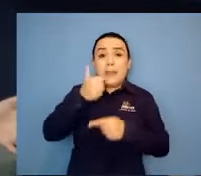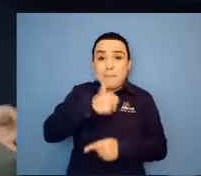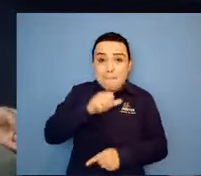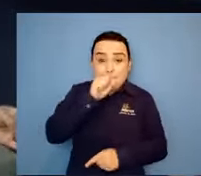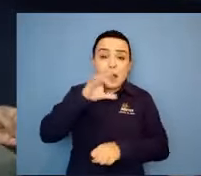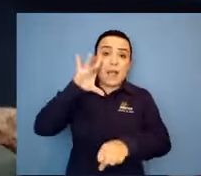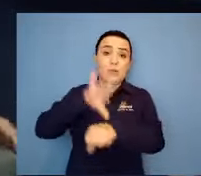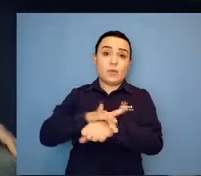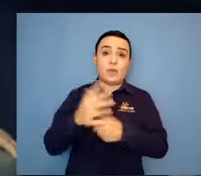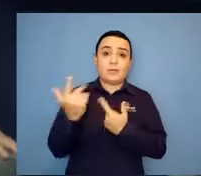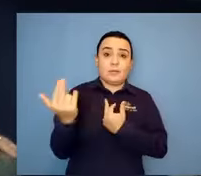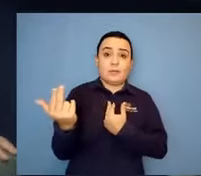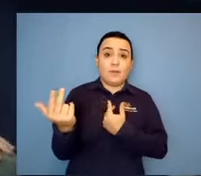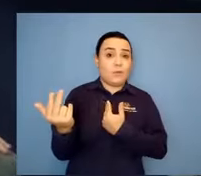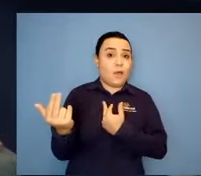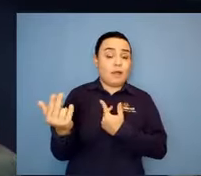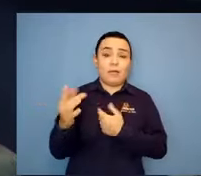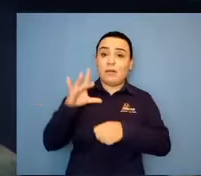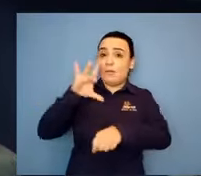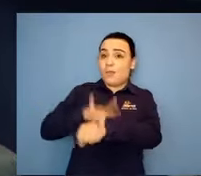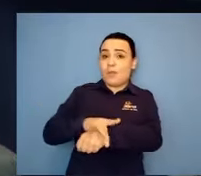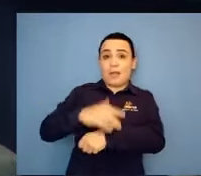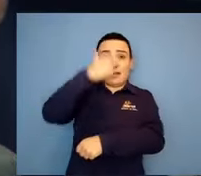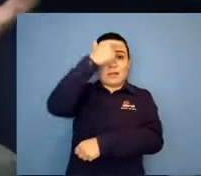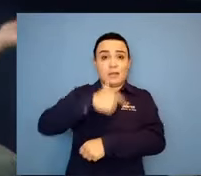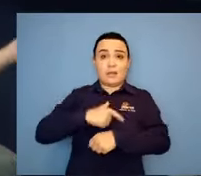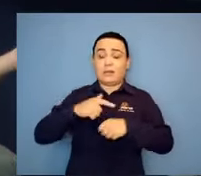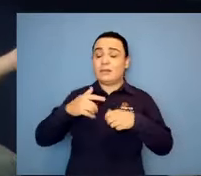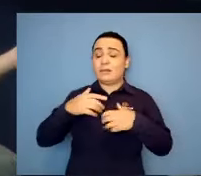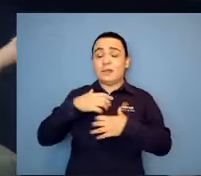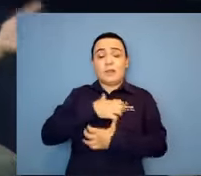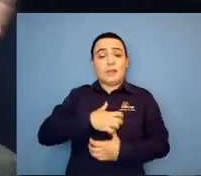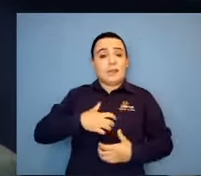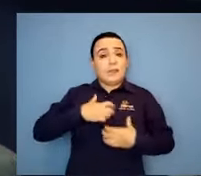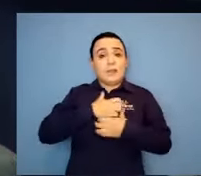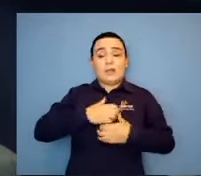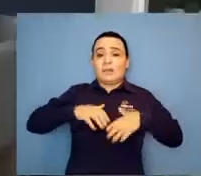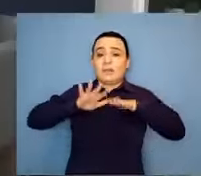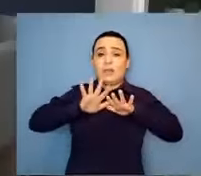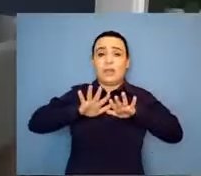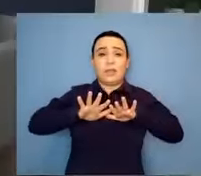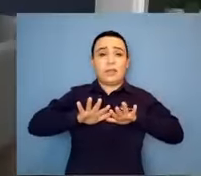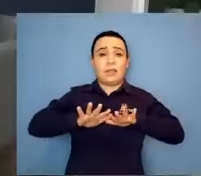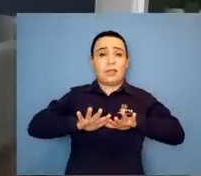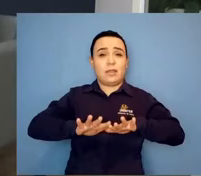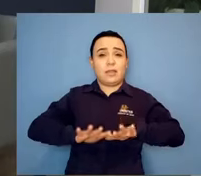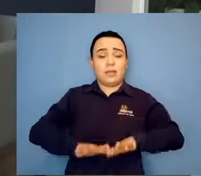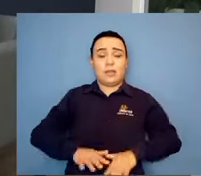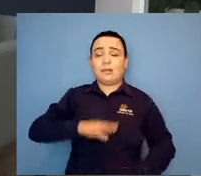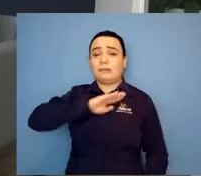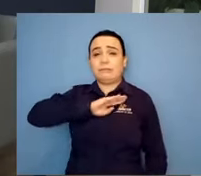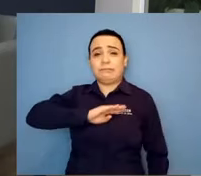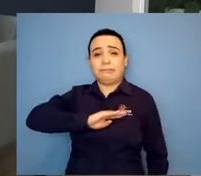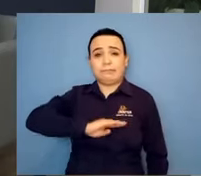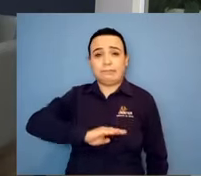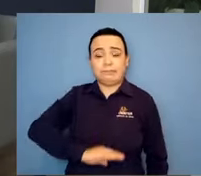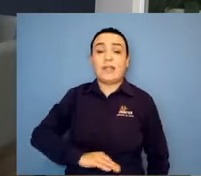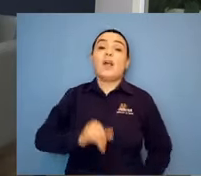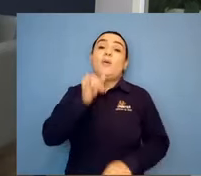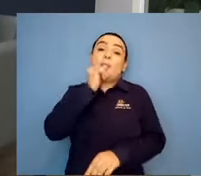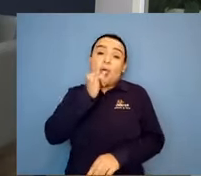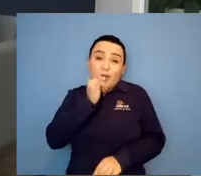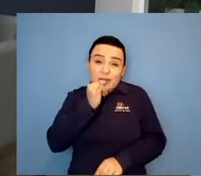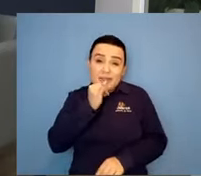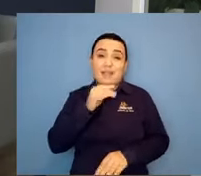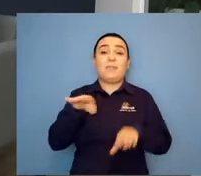questão religiosa. E muitas vezes as pessoas não sabem o que falam logo depois desse diagnóstico, né? Então a mãe